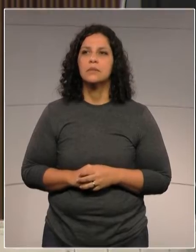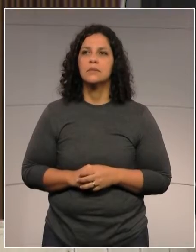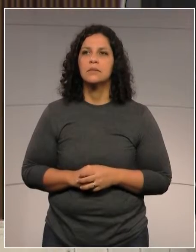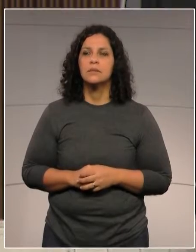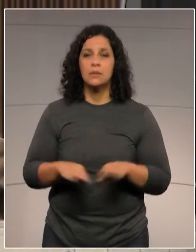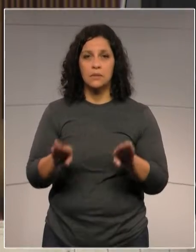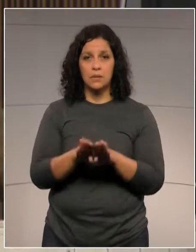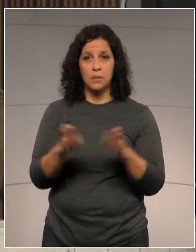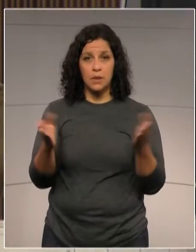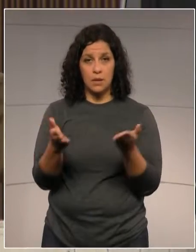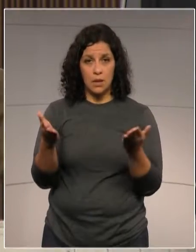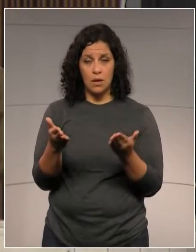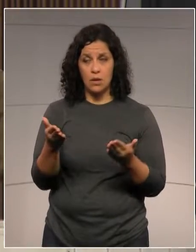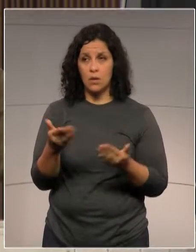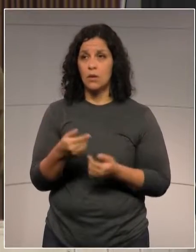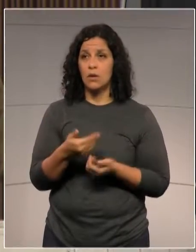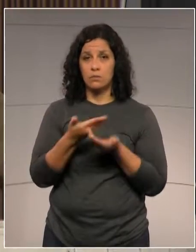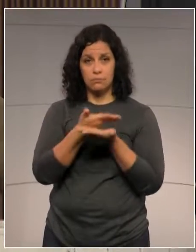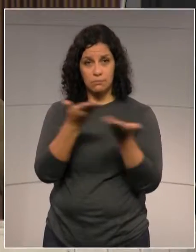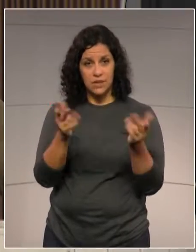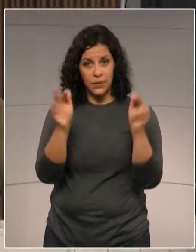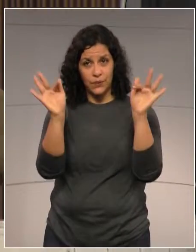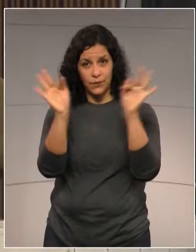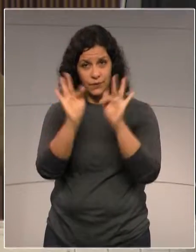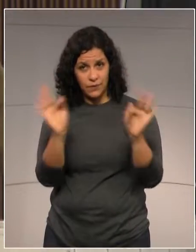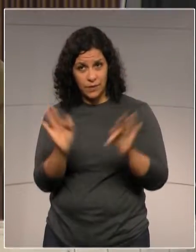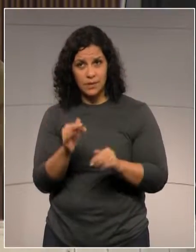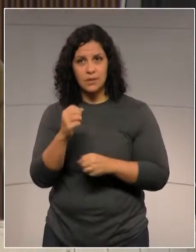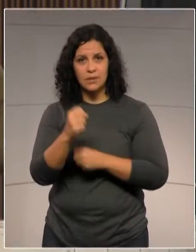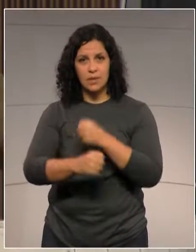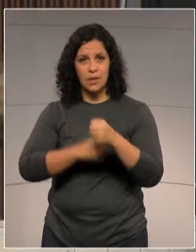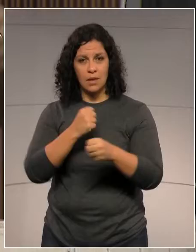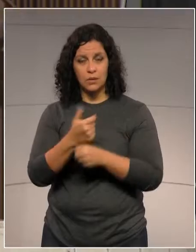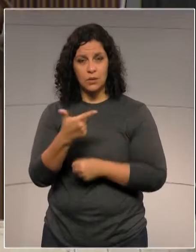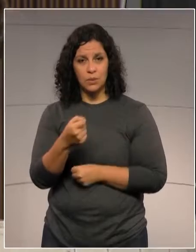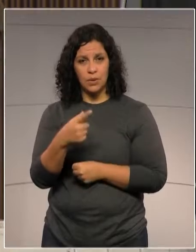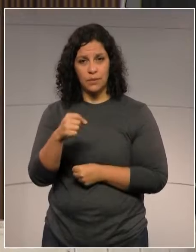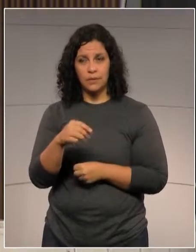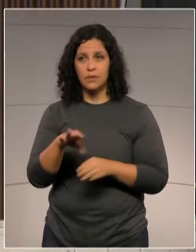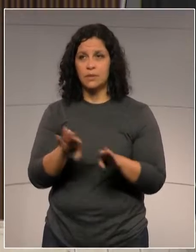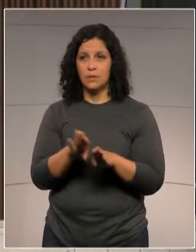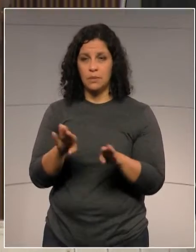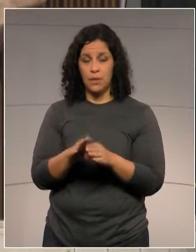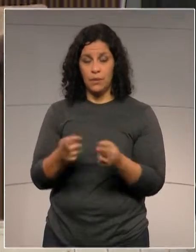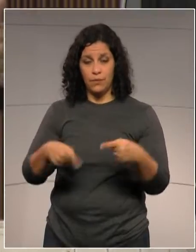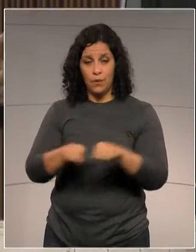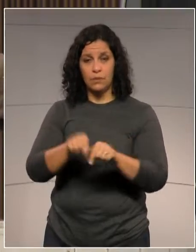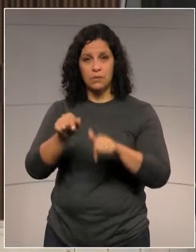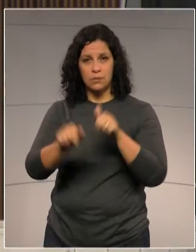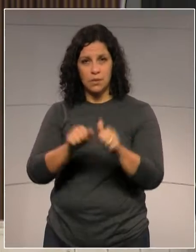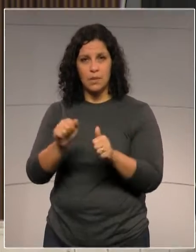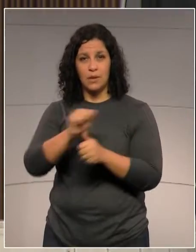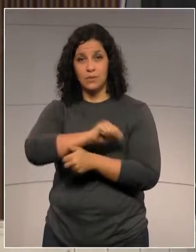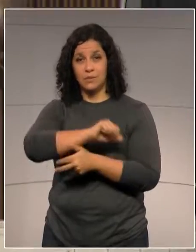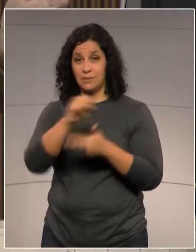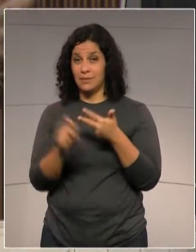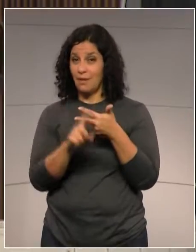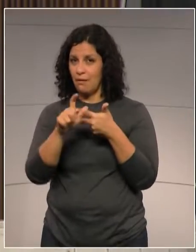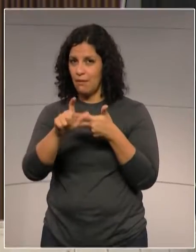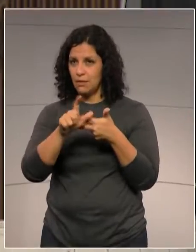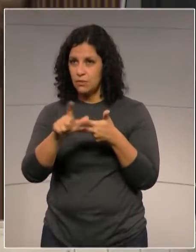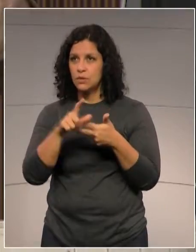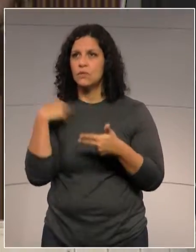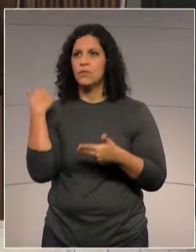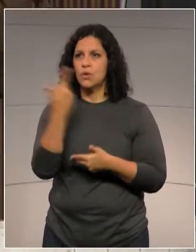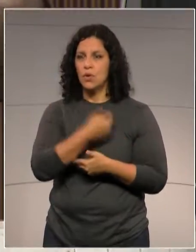antes de mais nada, desejar a todos um feliz 2020, retomada dos trabalhos legislativos, né, presidente? Muitos